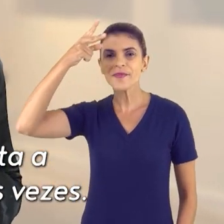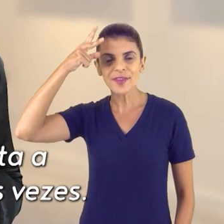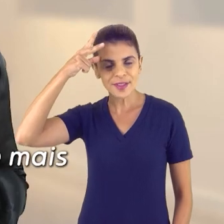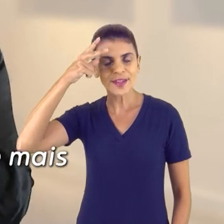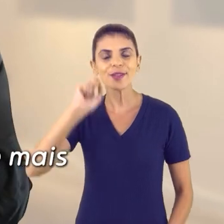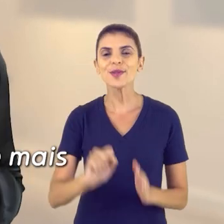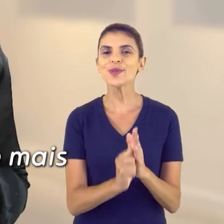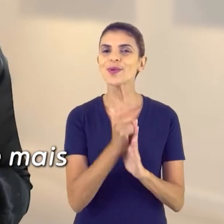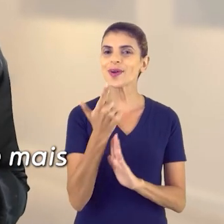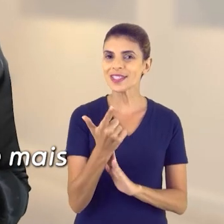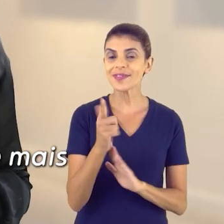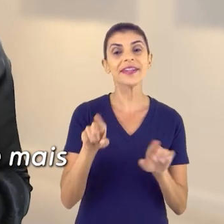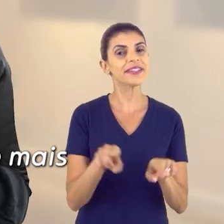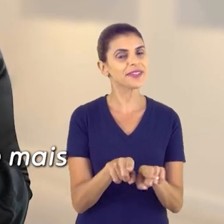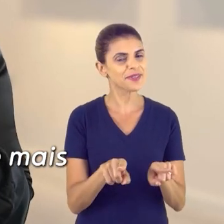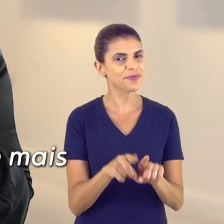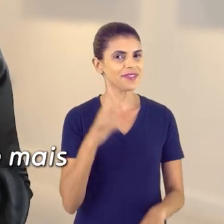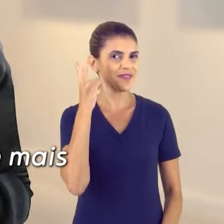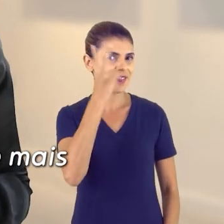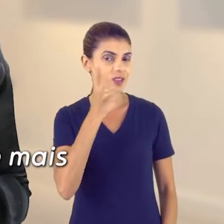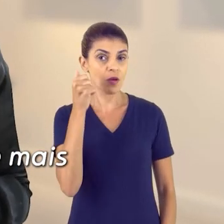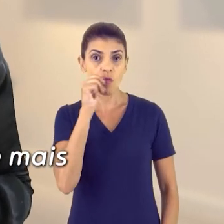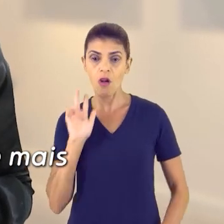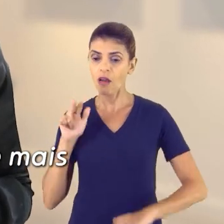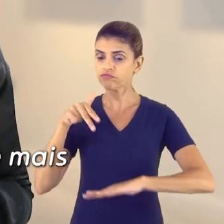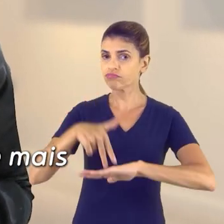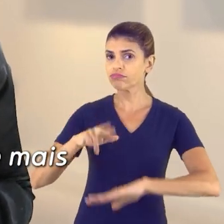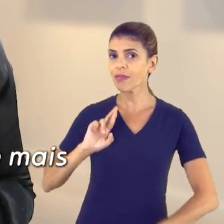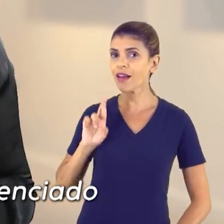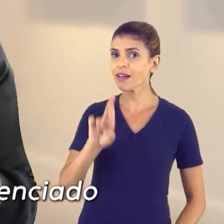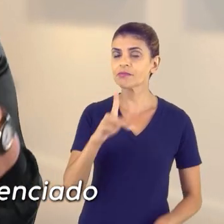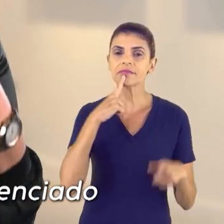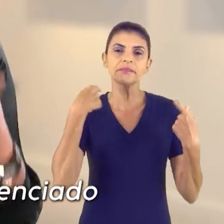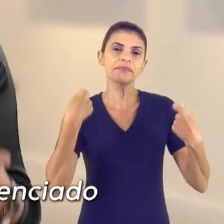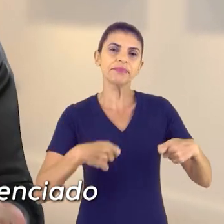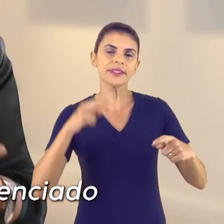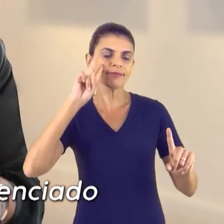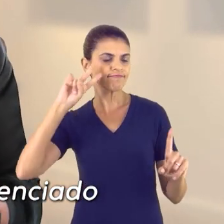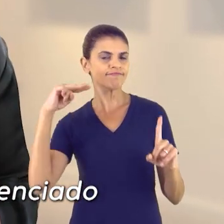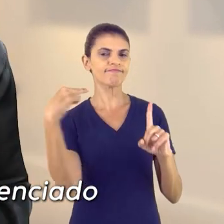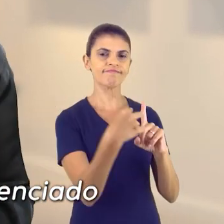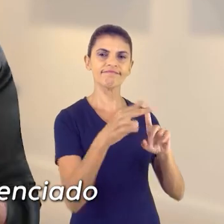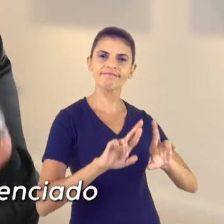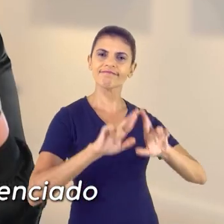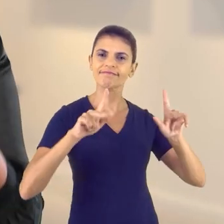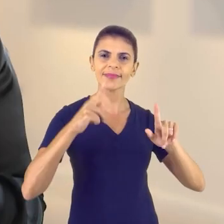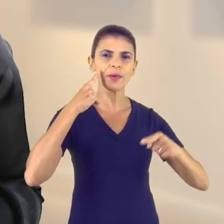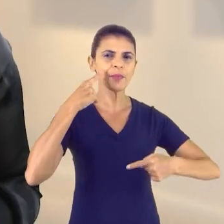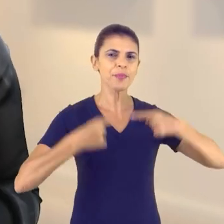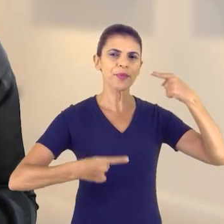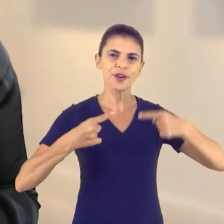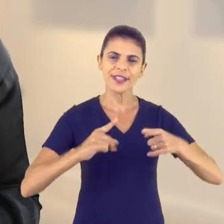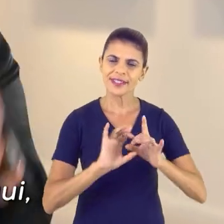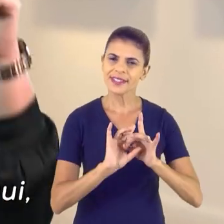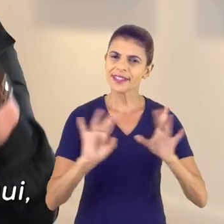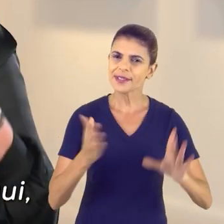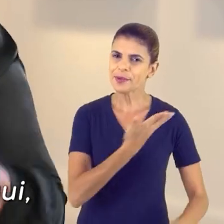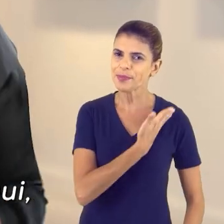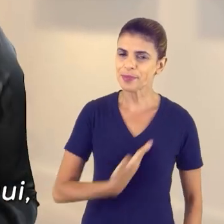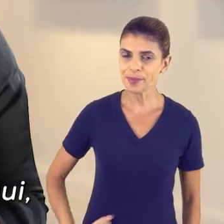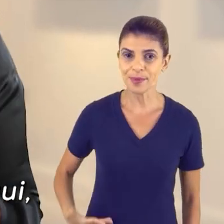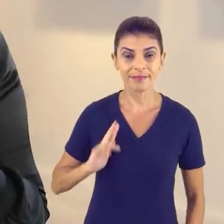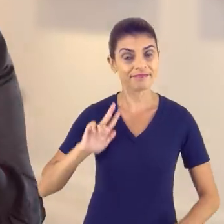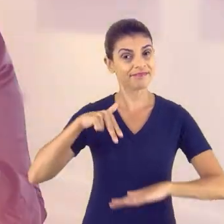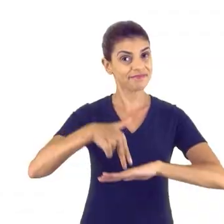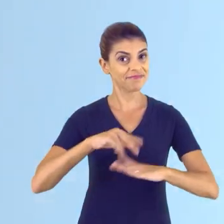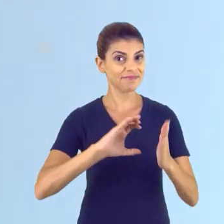vezes. Nós, mulheres, precisamos de mais representatividade para entrar com um olhar diferenciado nas políticas públicas. É por isso